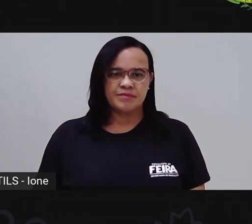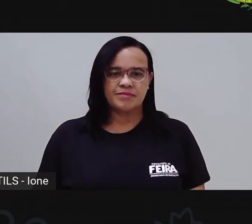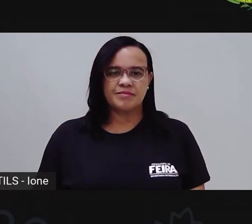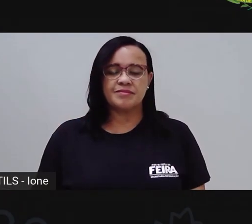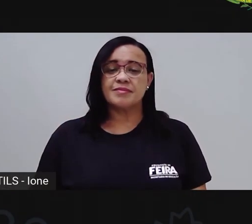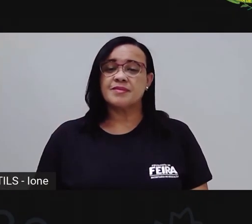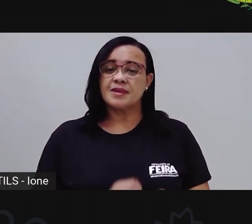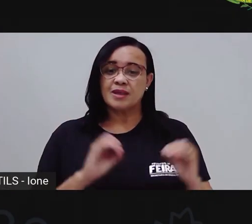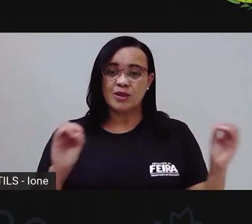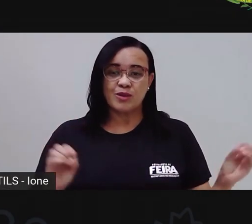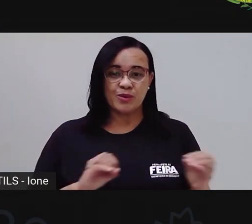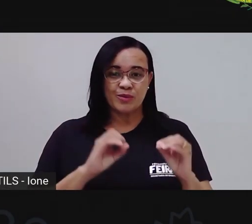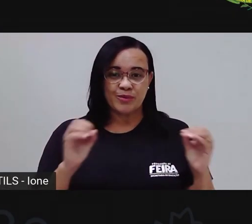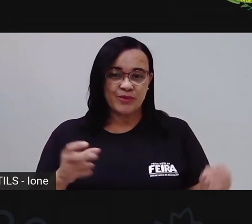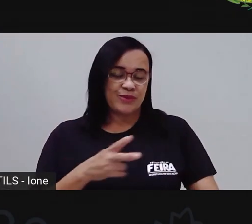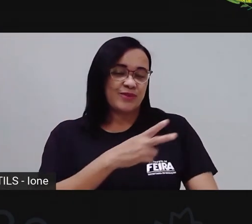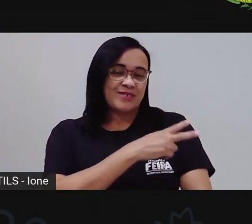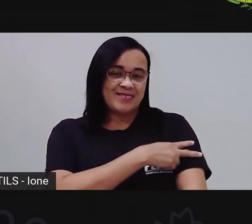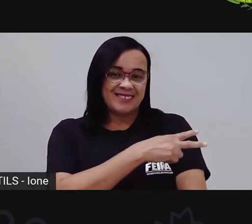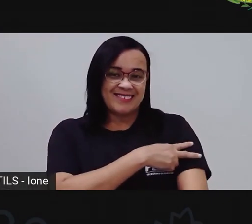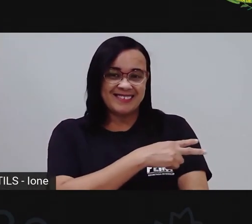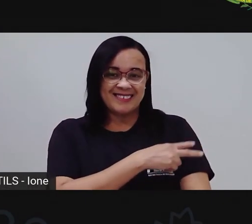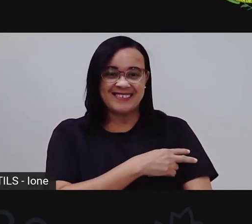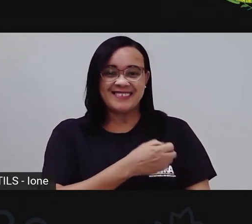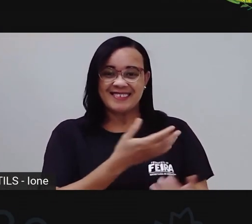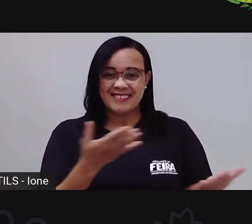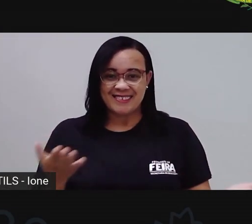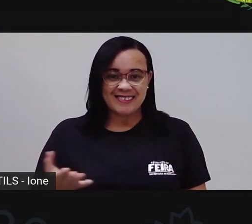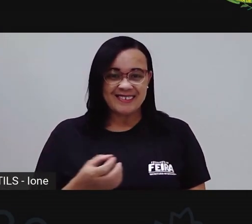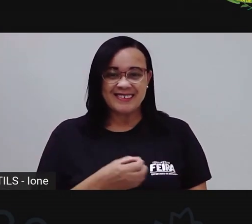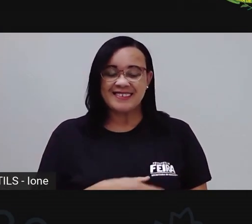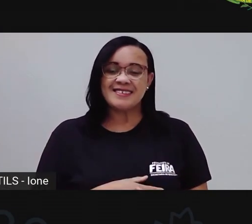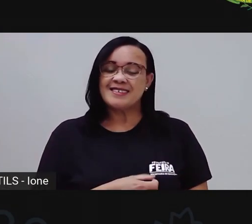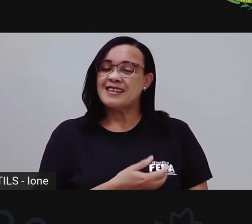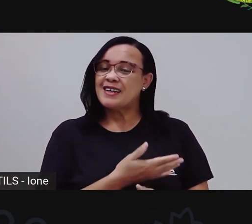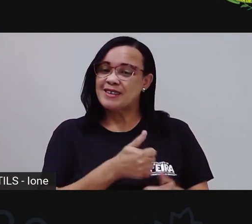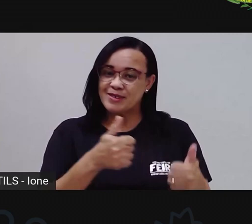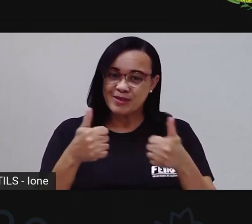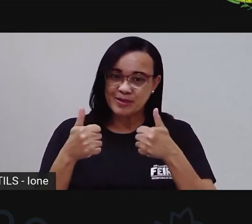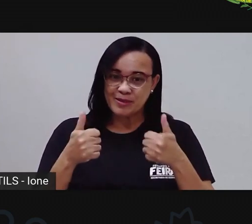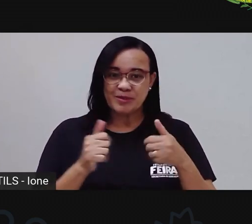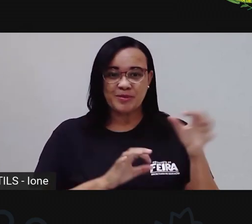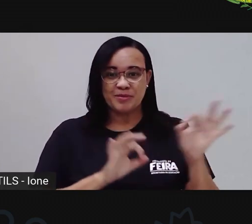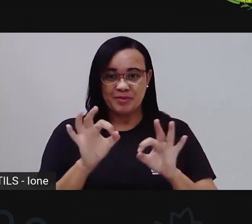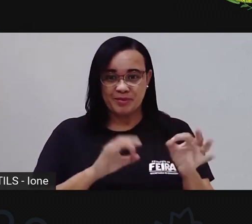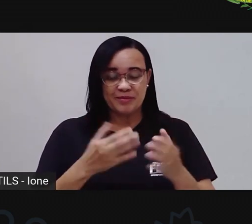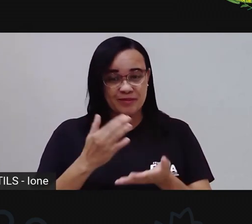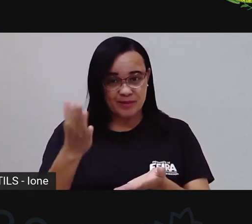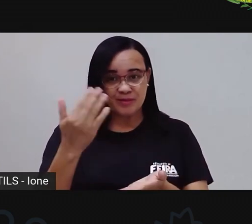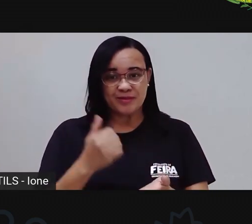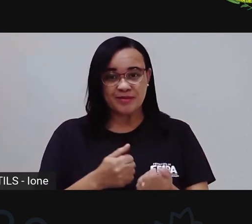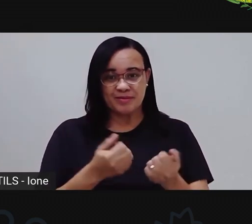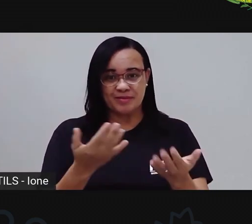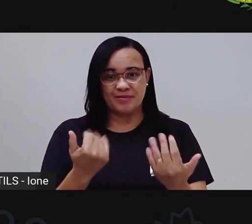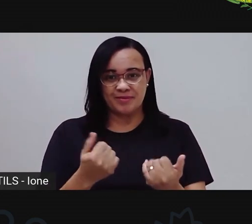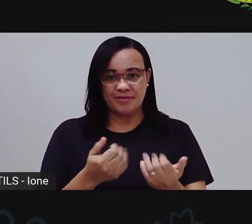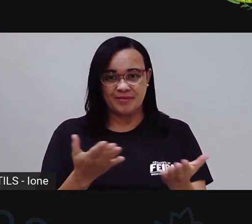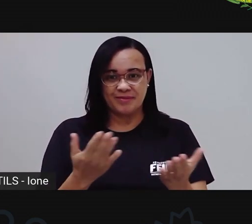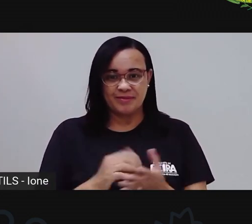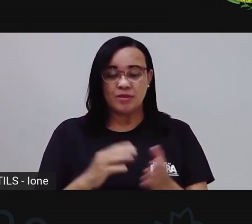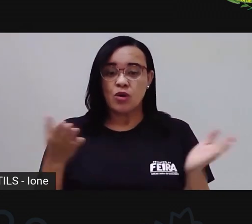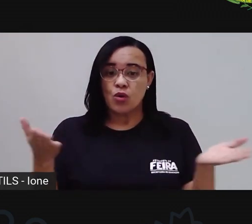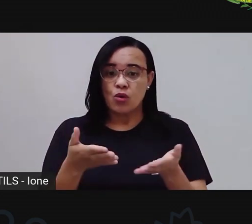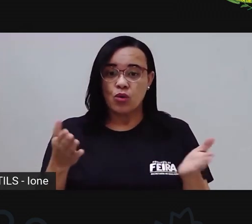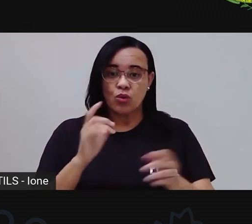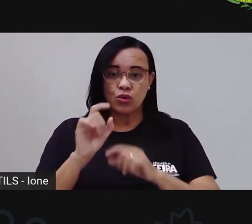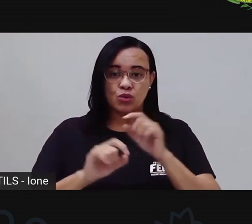Olá, segundo ano! E aí, como estão? Estão preparados? Vamos lá? Olha só, hoje vai ser mais